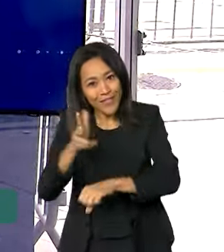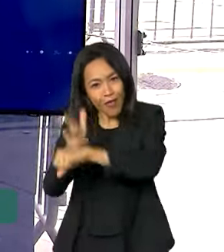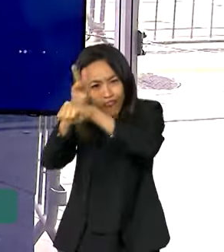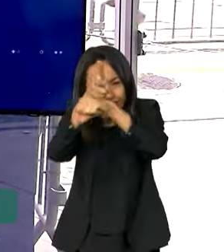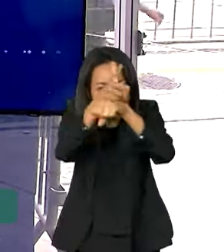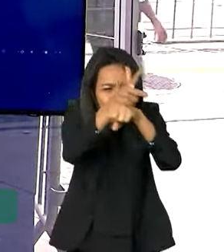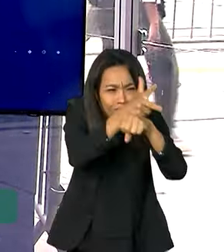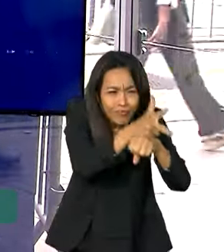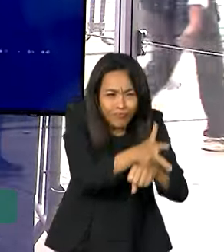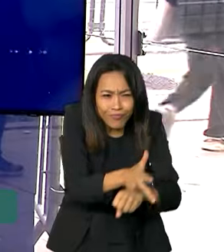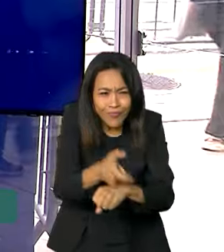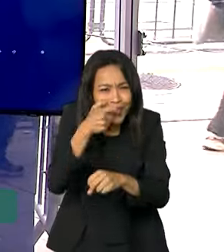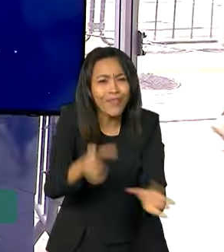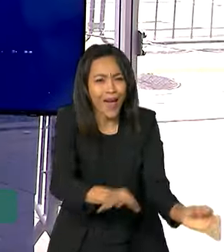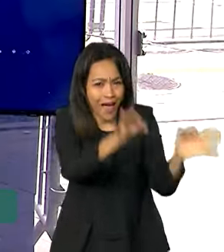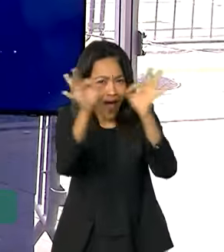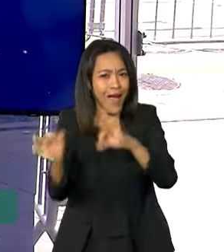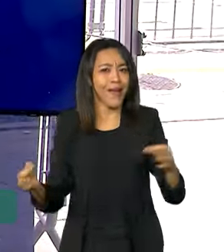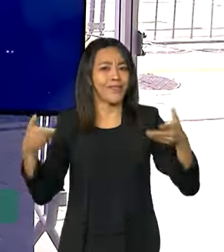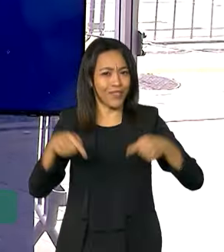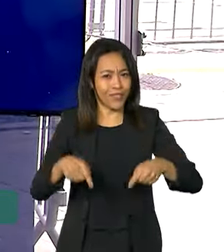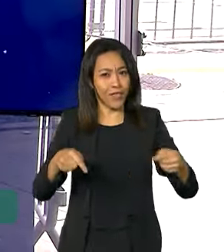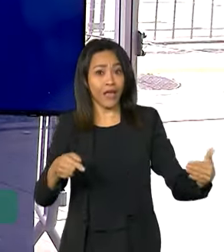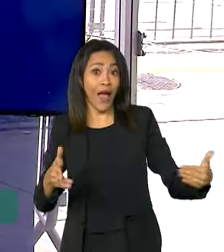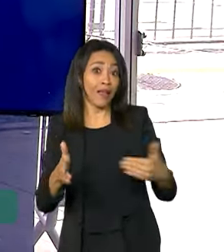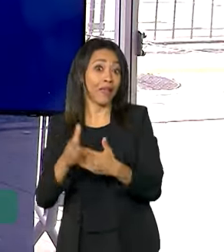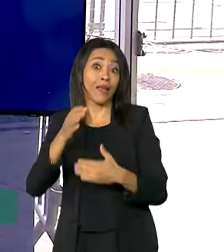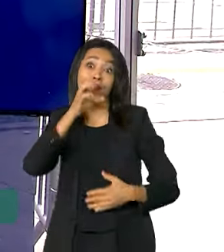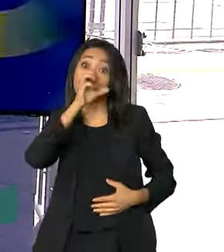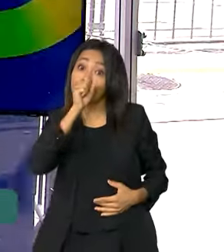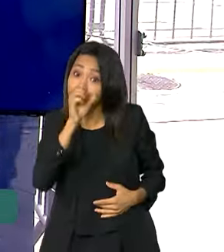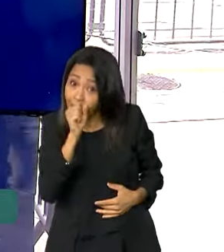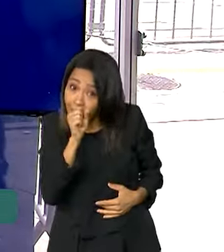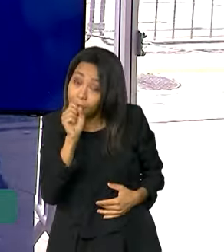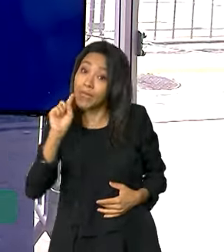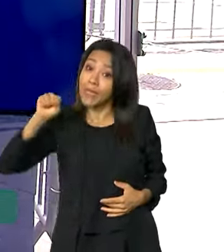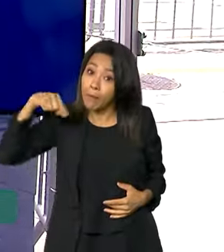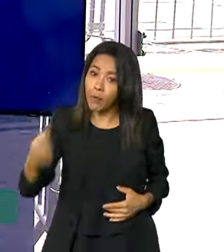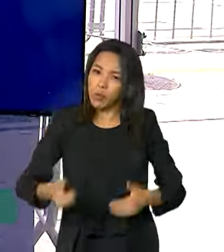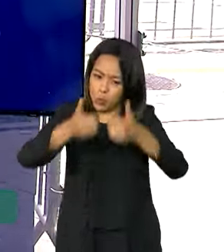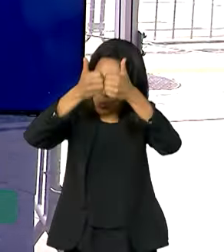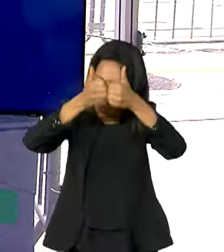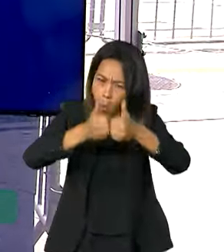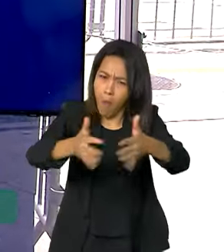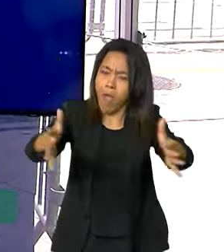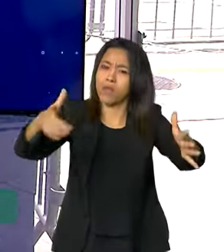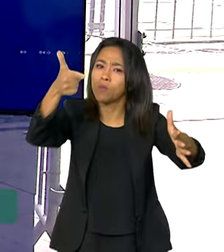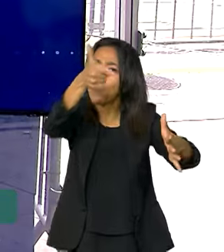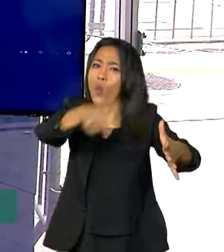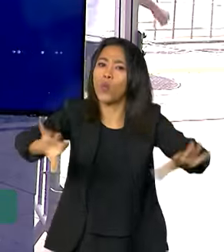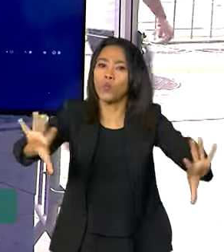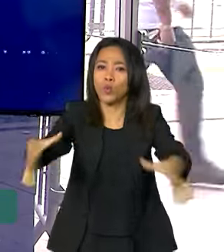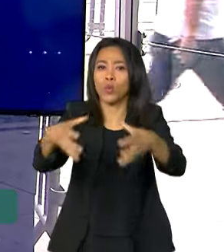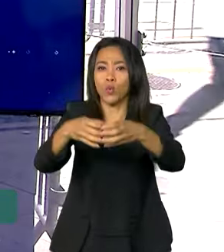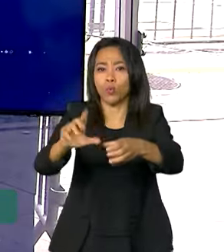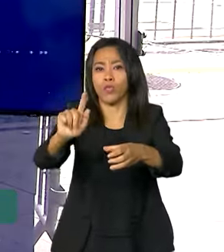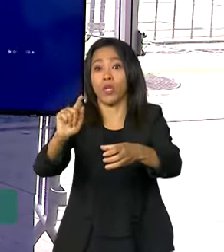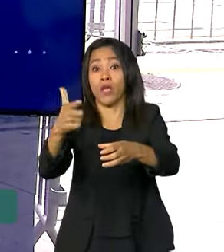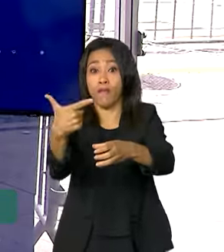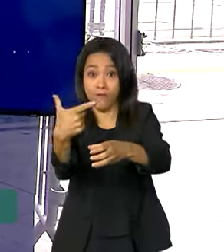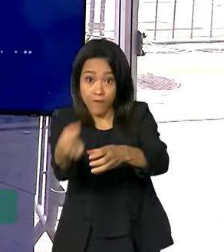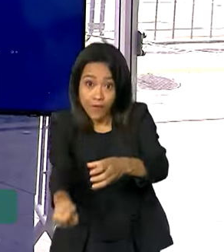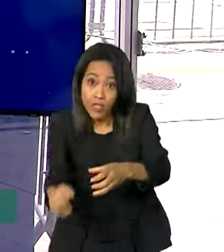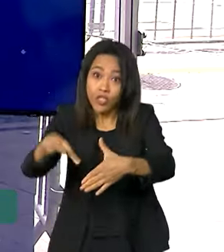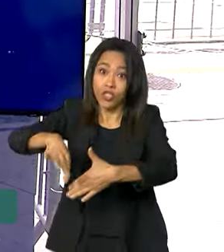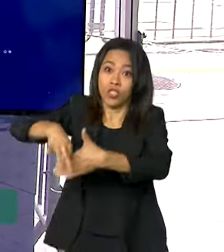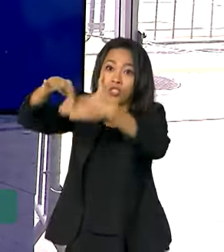tudo com a gente aí nos próximos dias, G20 Social até sábado. E depois, a Cúpula de Líderes, que se realiza na segunda e na terça-feira.